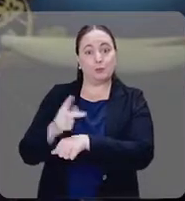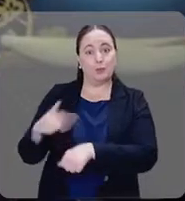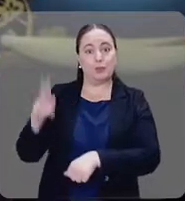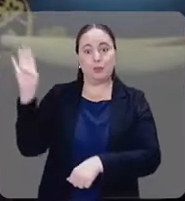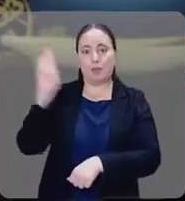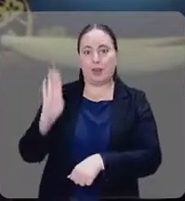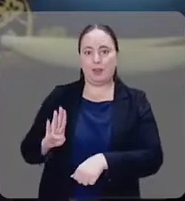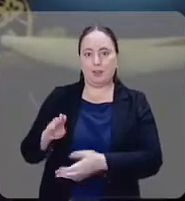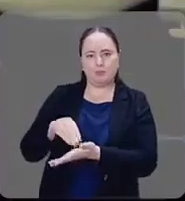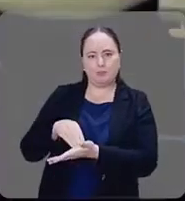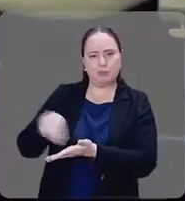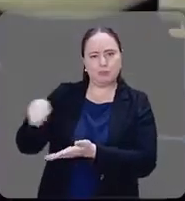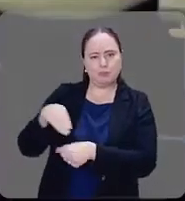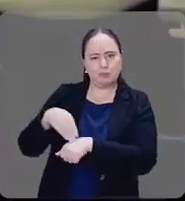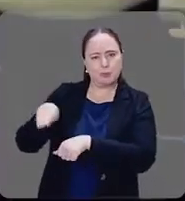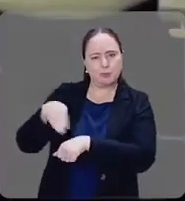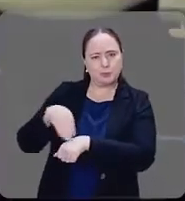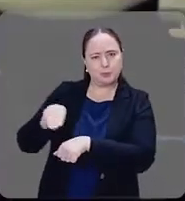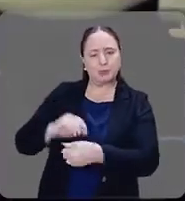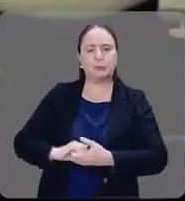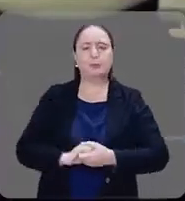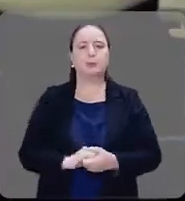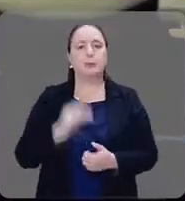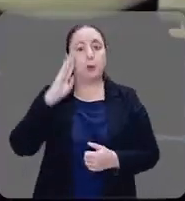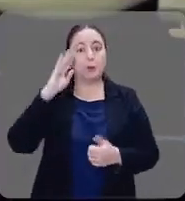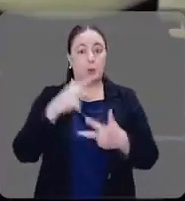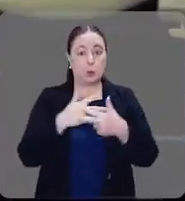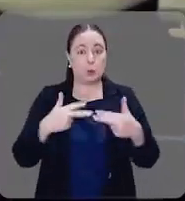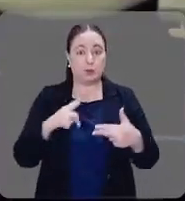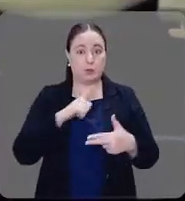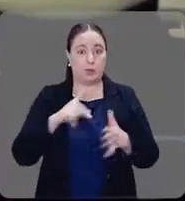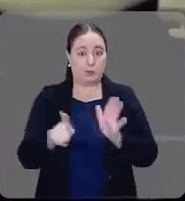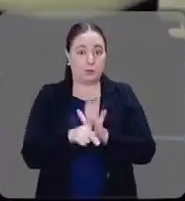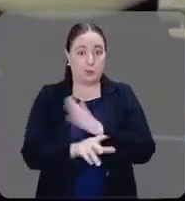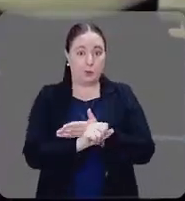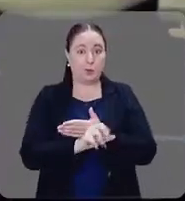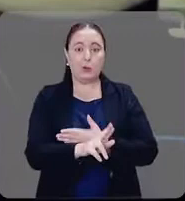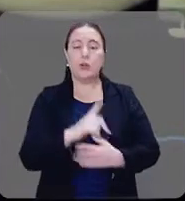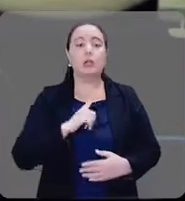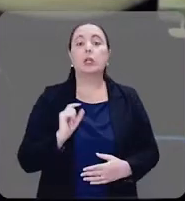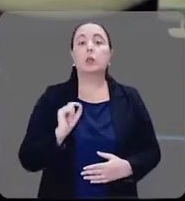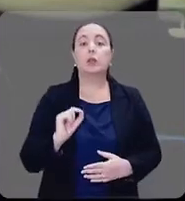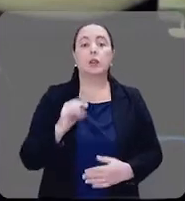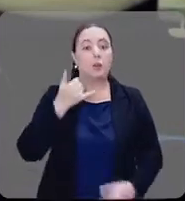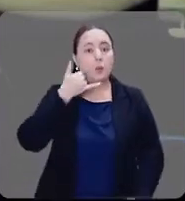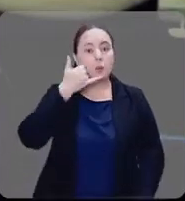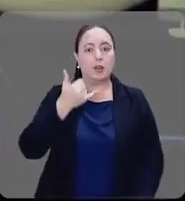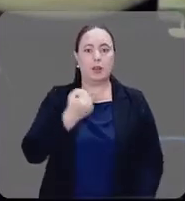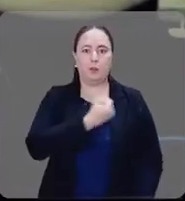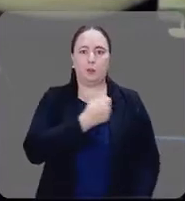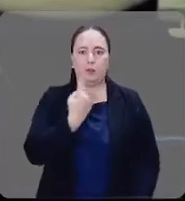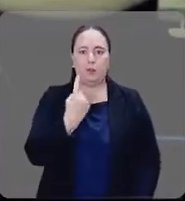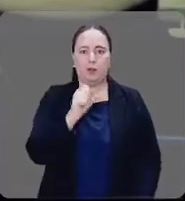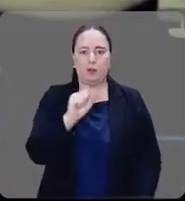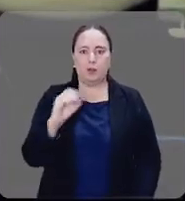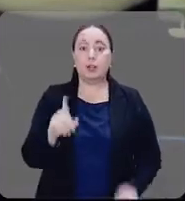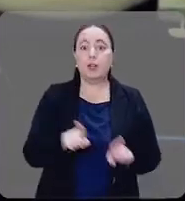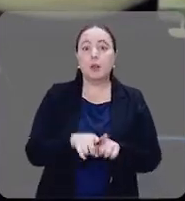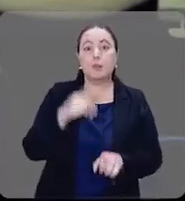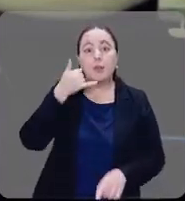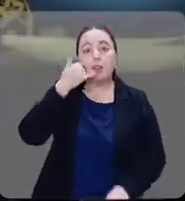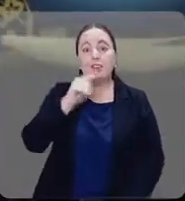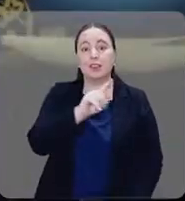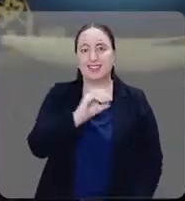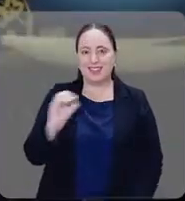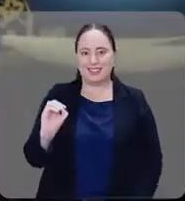espalhados pelo Brasil. Entre as principais ferramentas oferecidas pela Ouvidoria Nacional estão o Ligue 180 e o